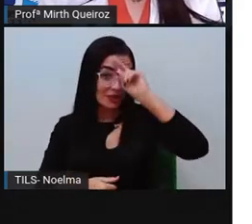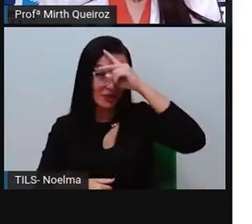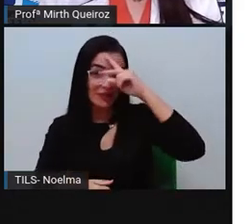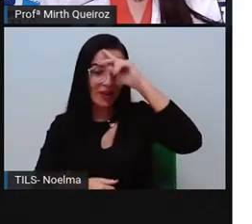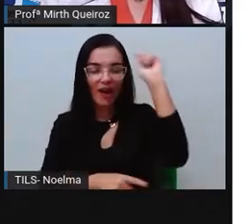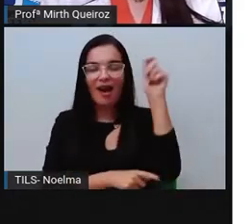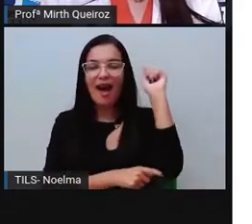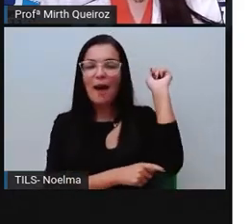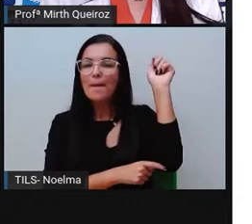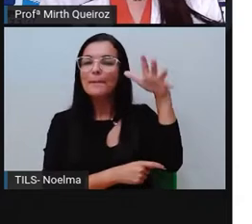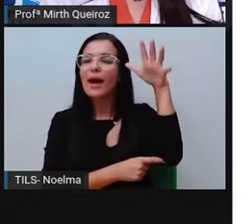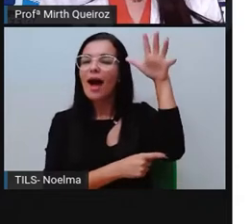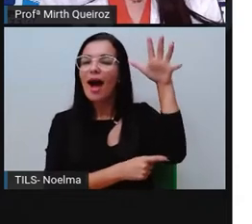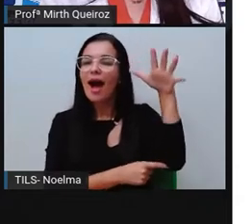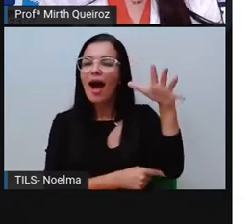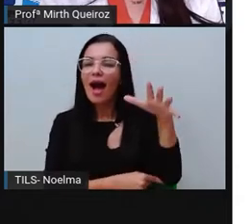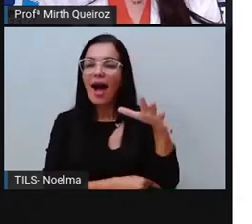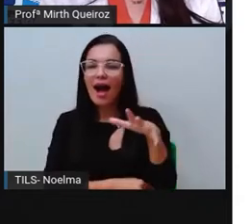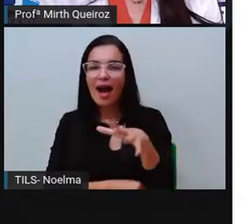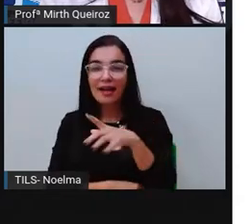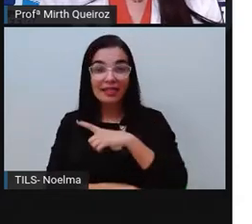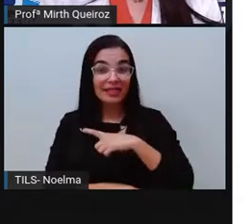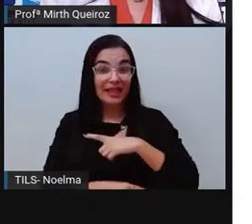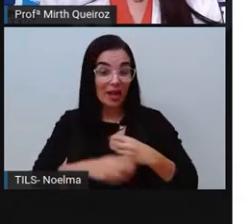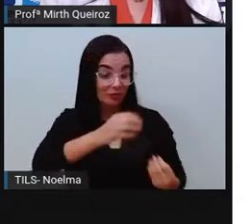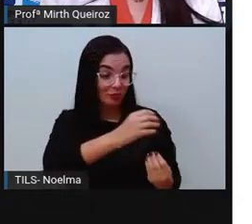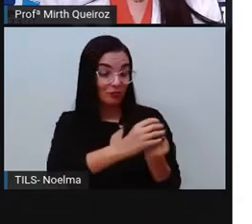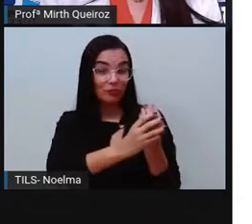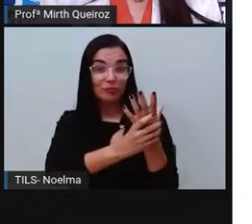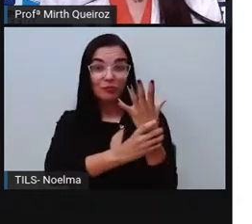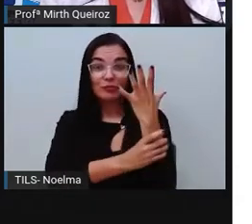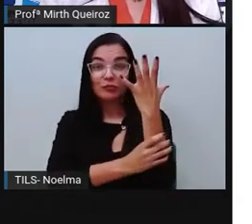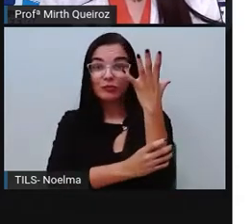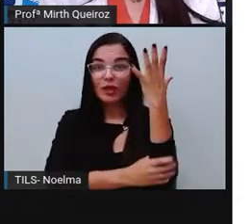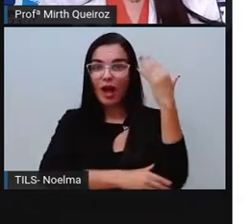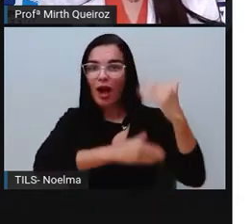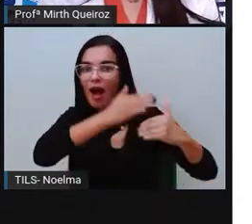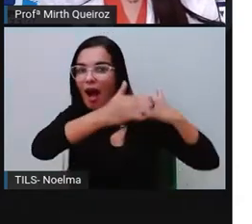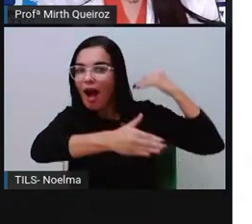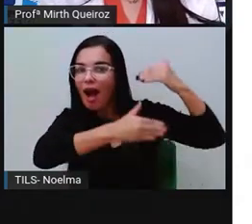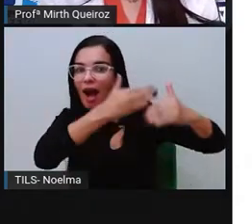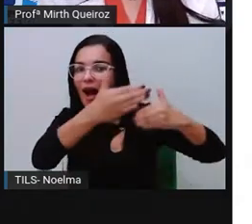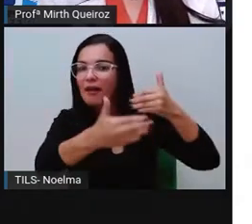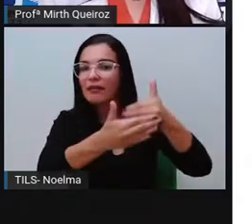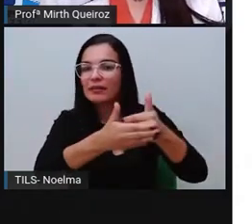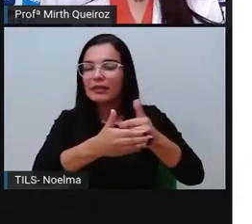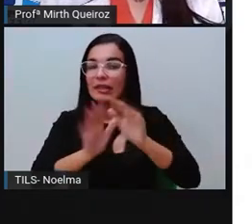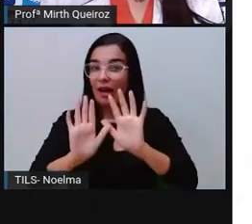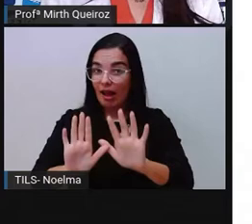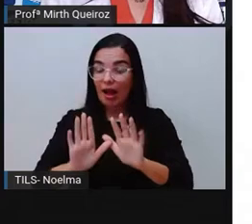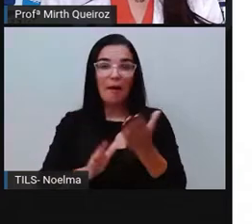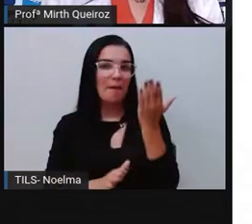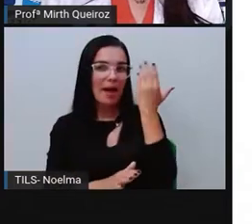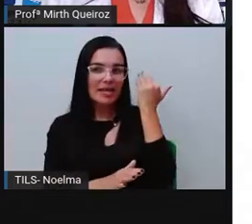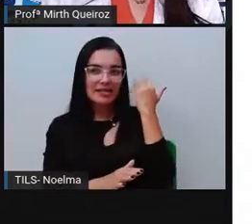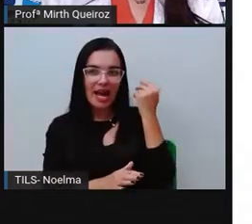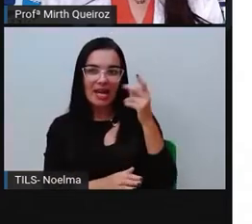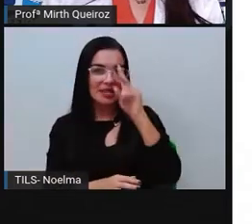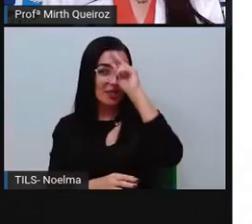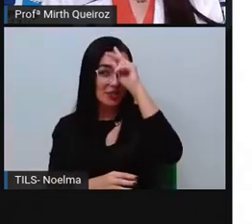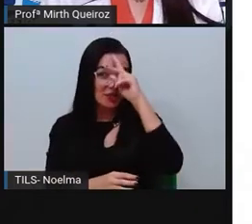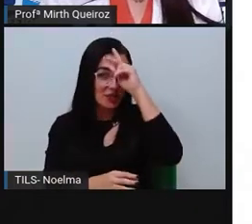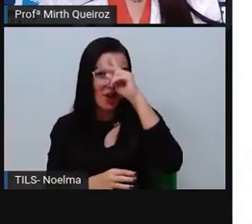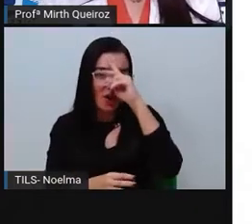tempos remotos e nem sempre se apresentaram como os conhecemos hoje, né? Até porque esses contos de